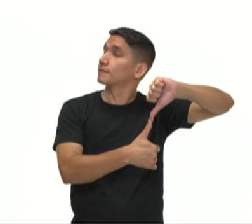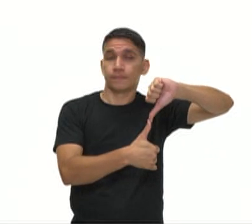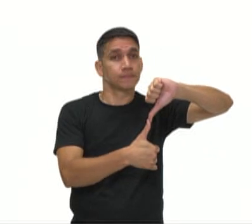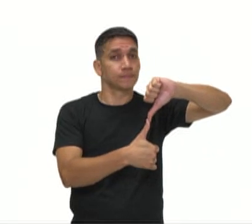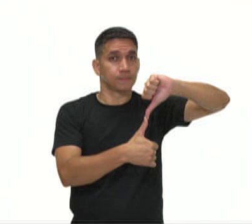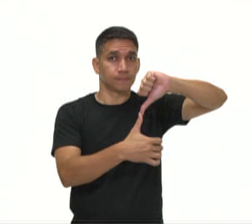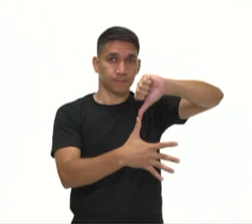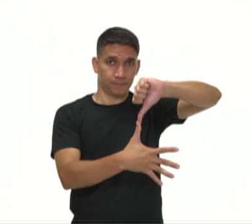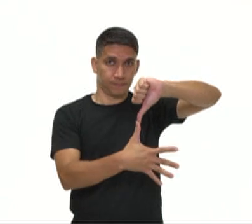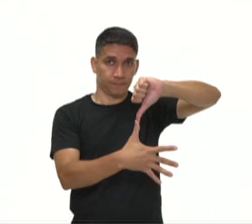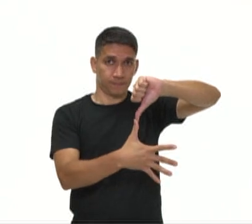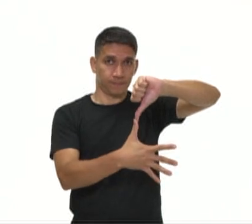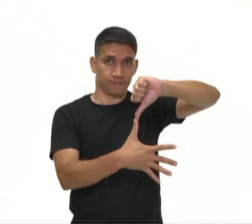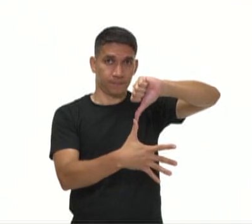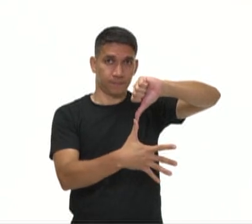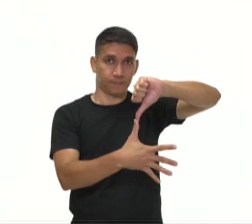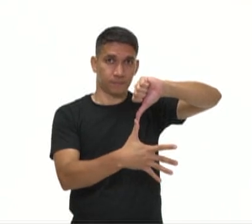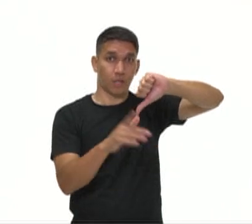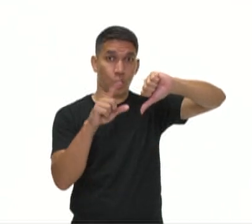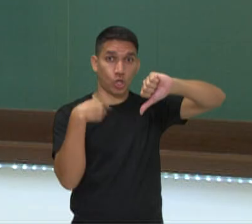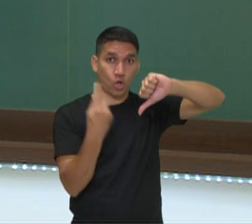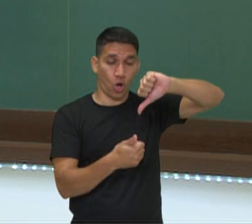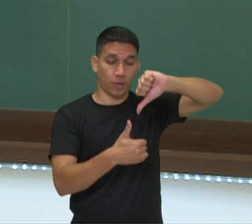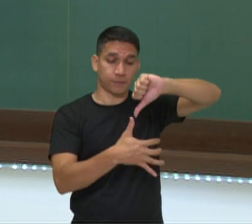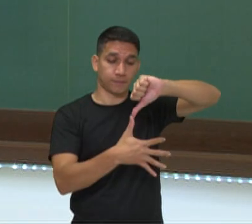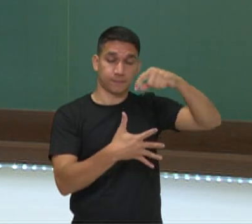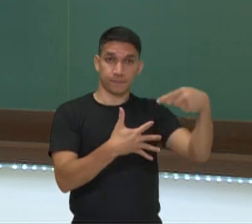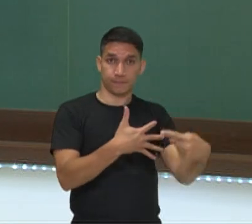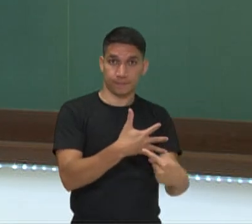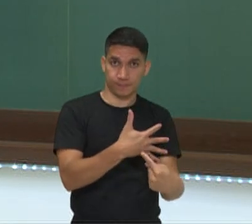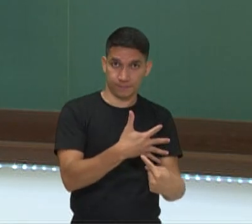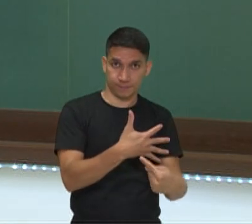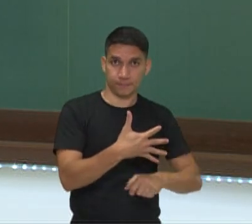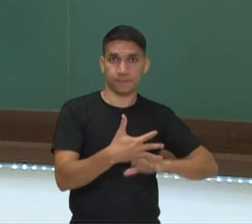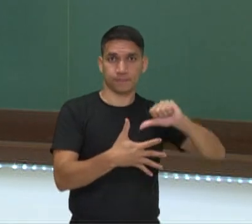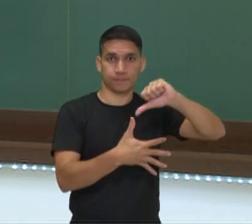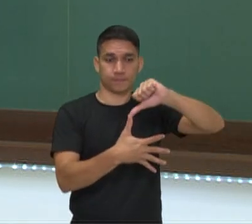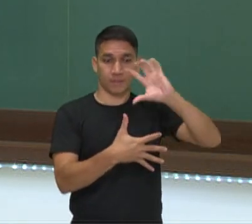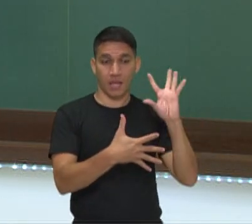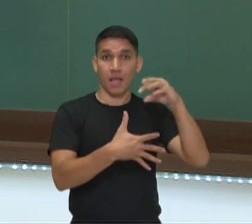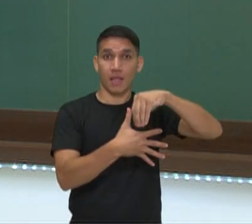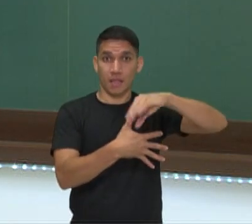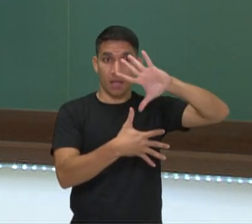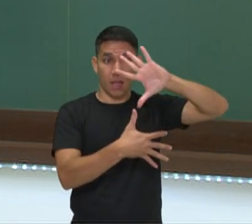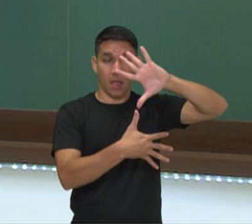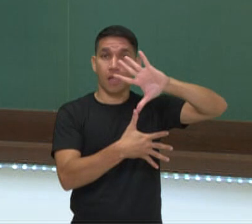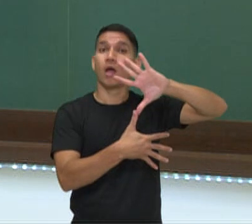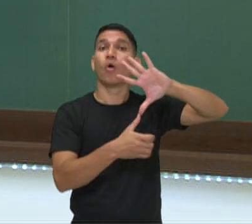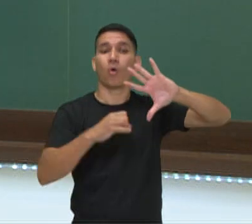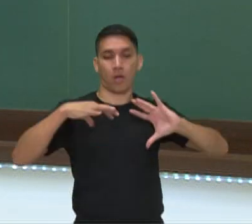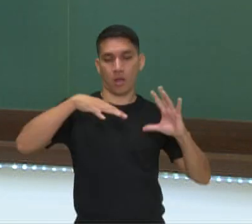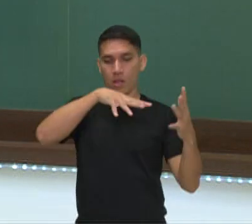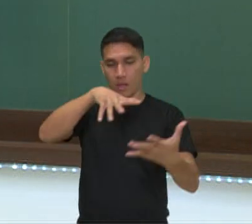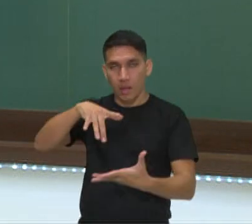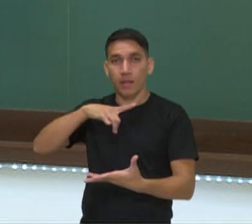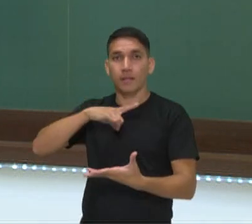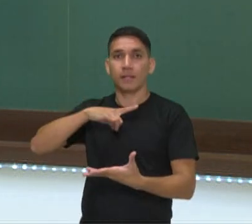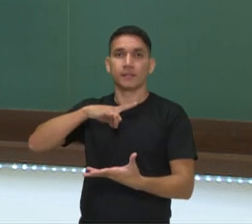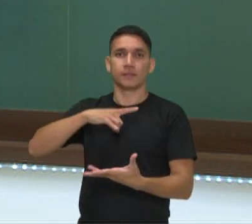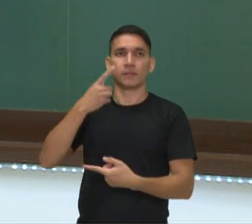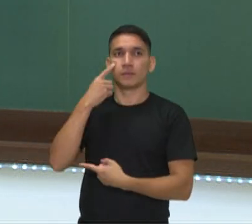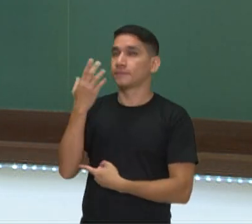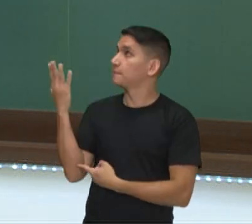América do Sul. Nós estamos aqui na América do Sul. E dentro da América está no cenário mundial.